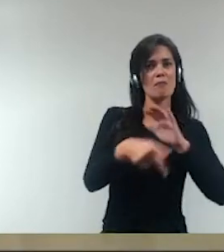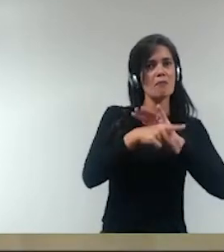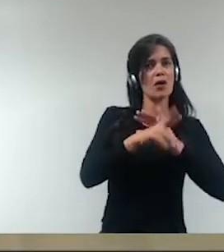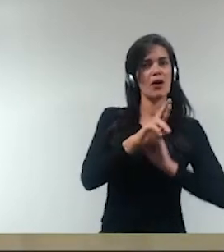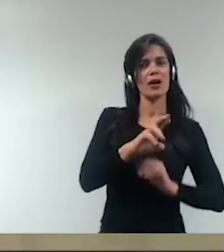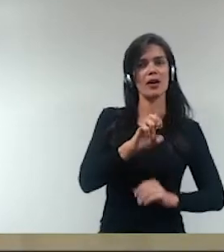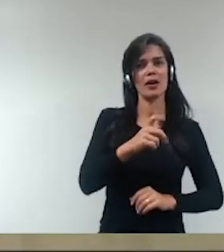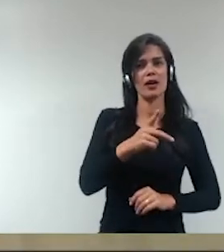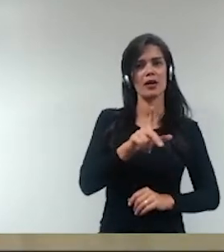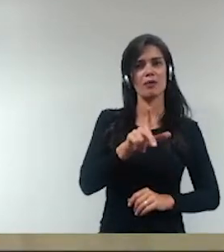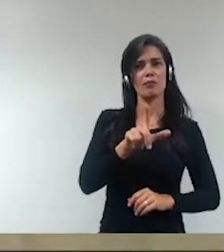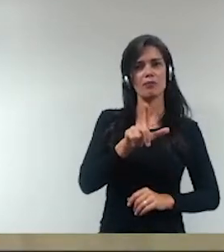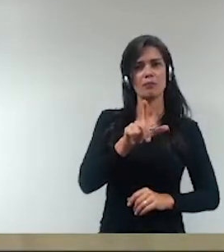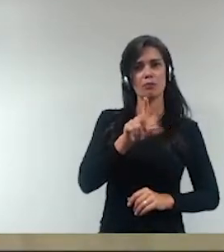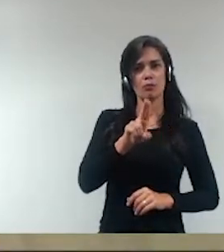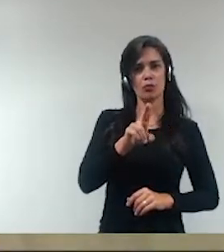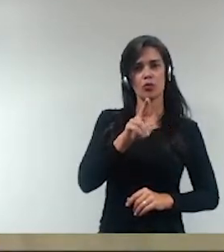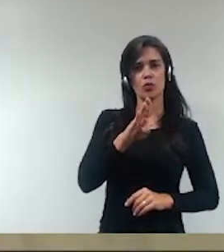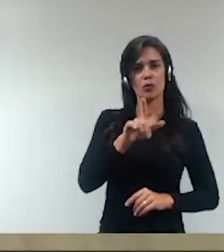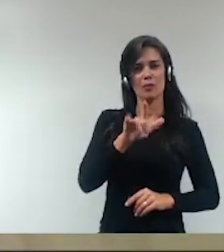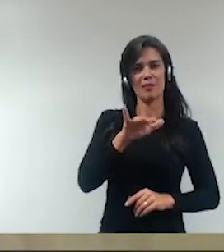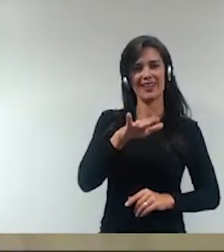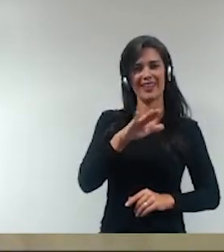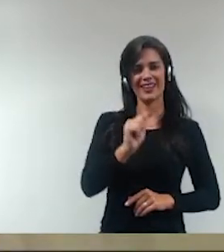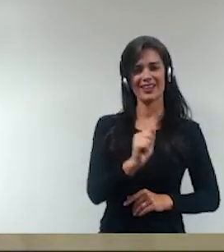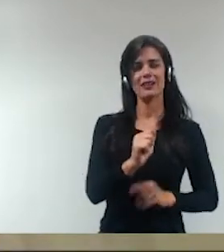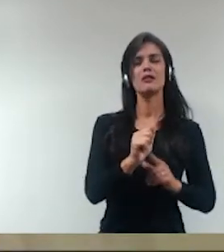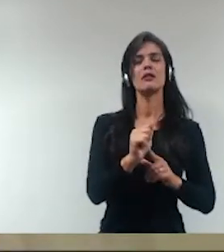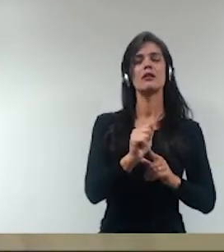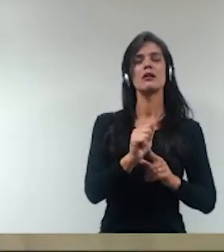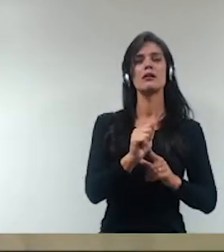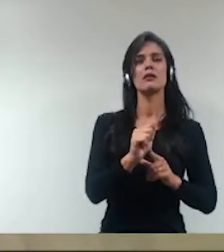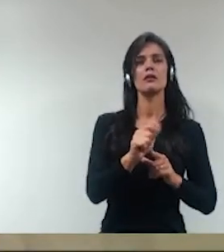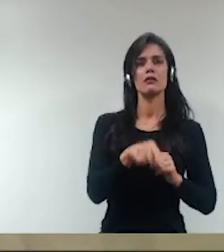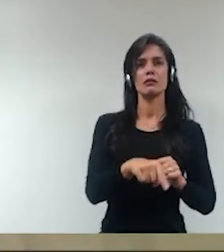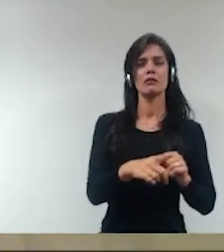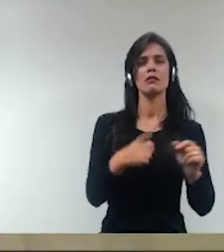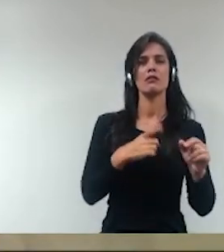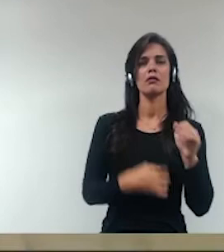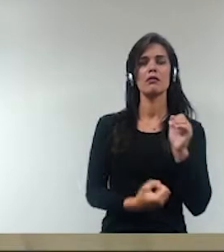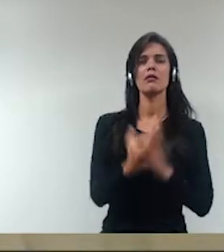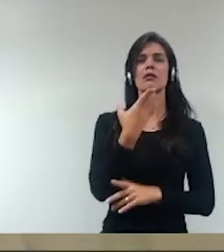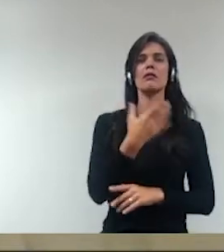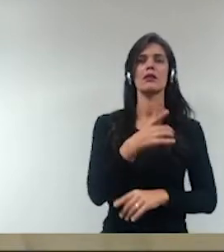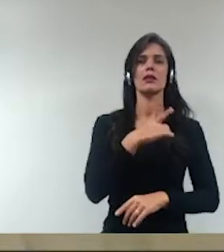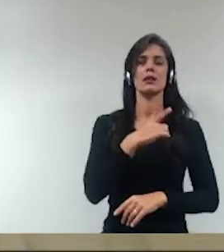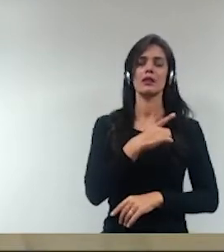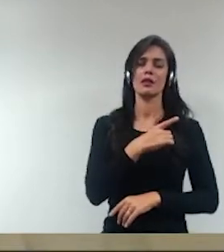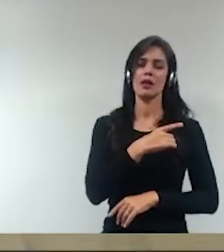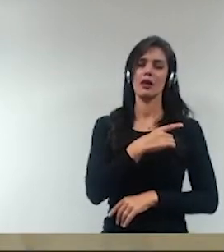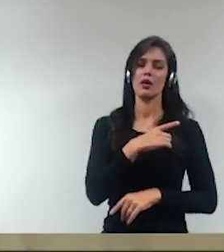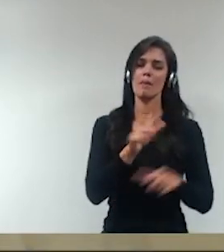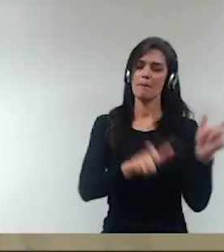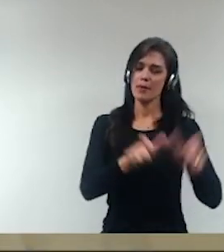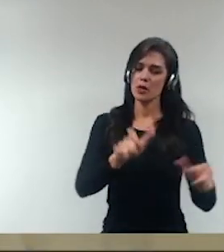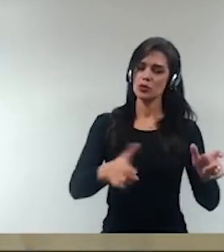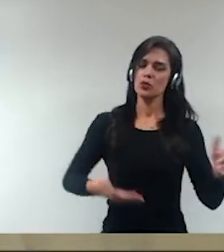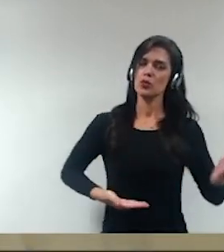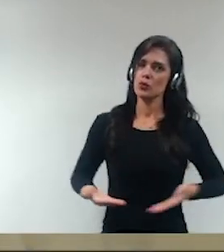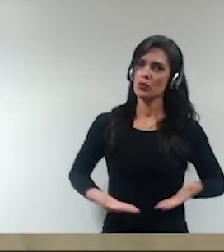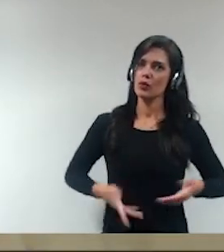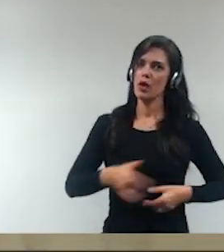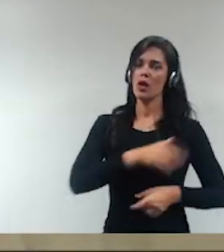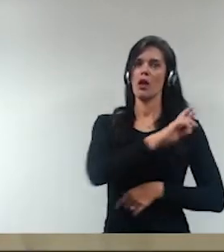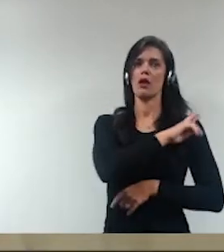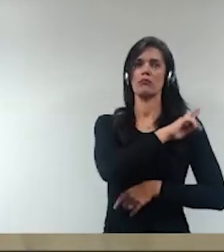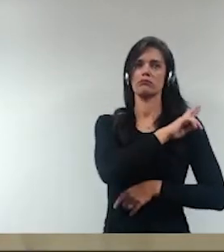como eu mencionei, né, do ideário republicano é que surge, né, é o princípio da responsabilização dos agentes estatais,